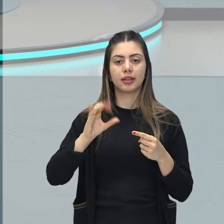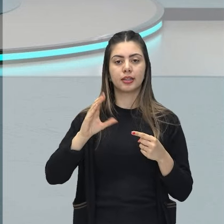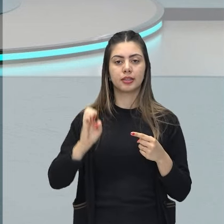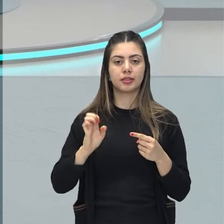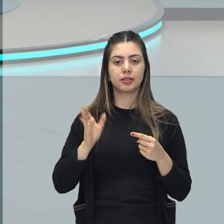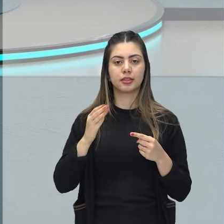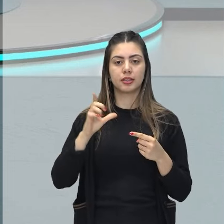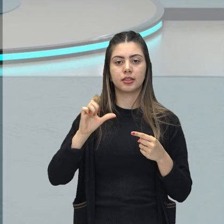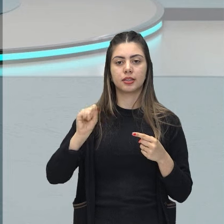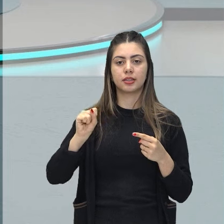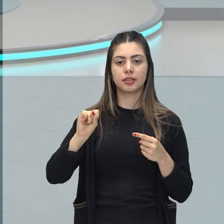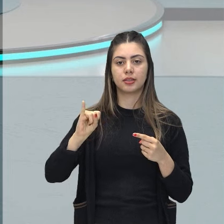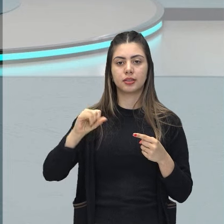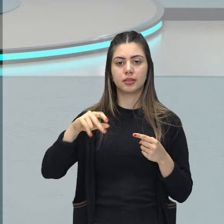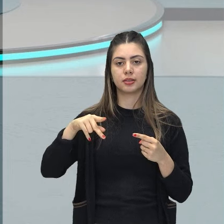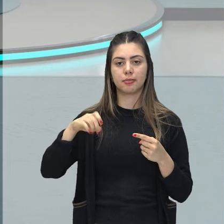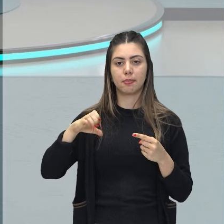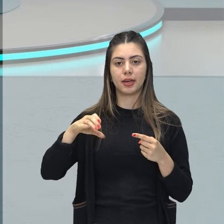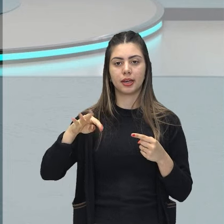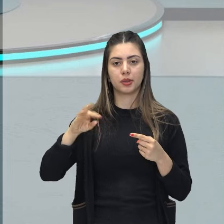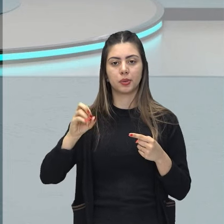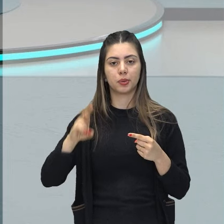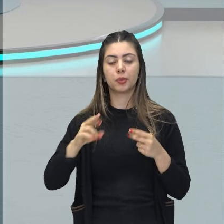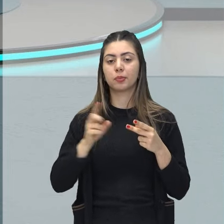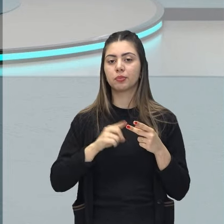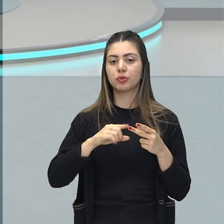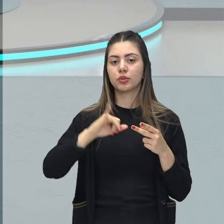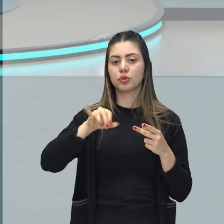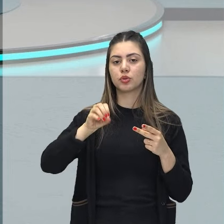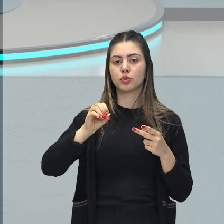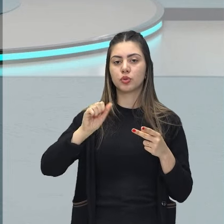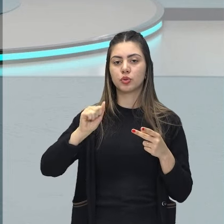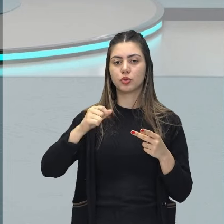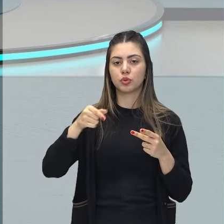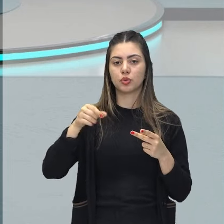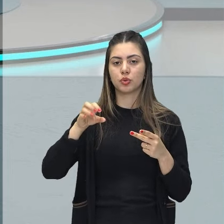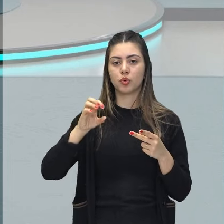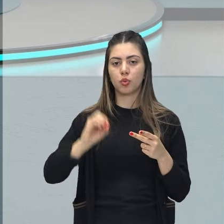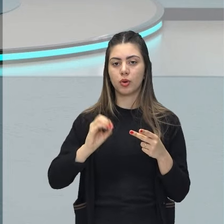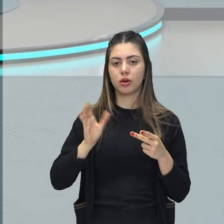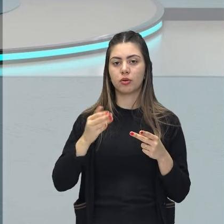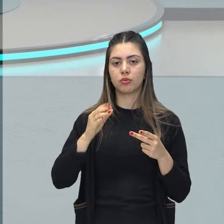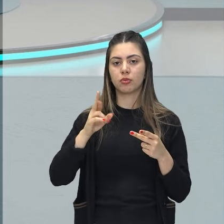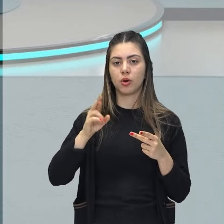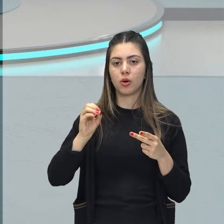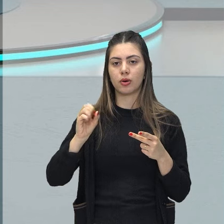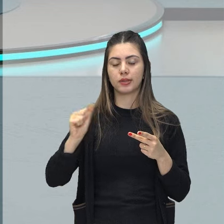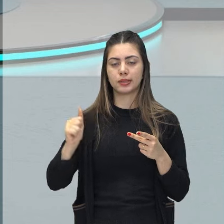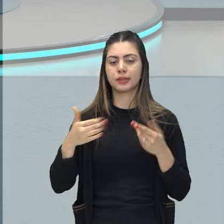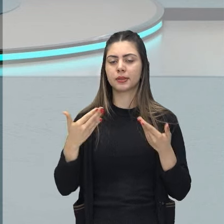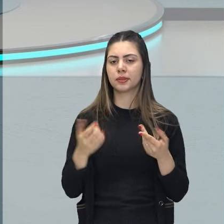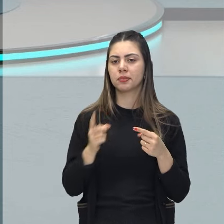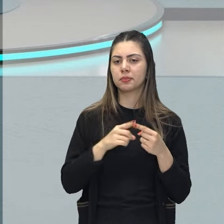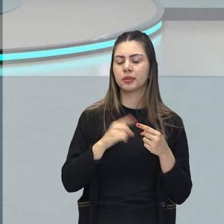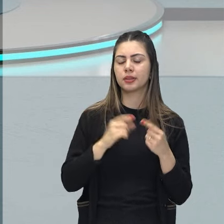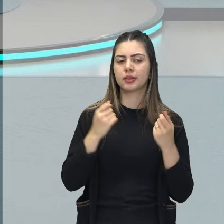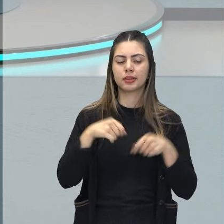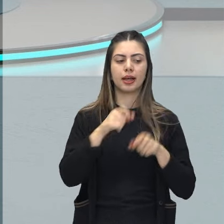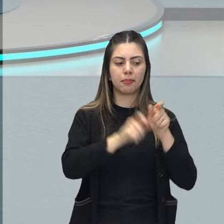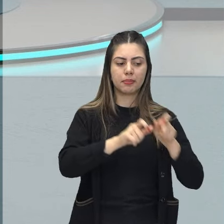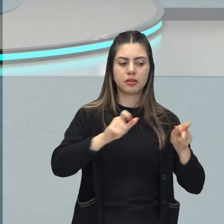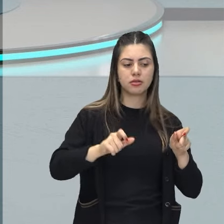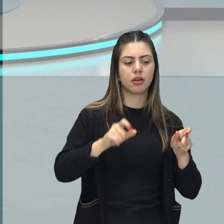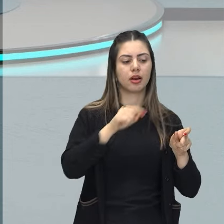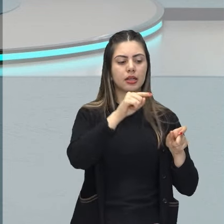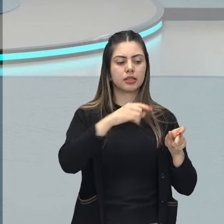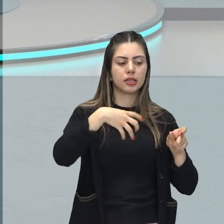Guimarães Rosa. Clarice Lispector vai mergulhar nos pensamentos dos personagens, é uma autora